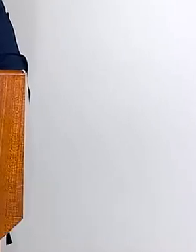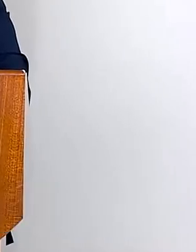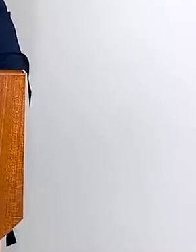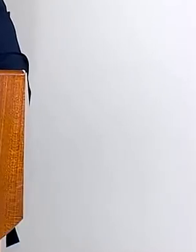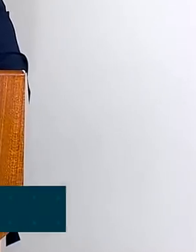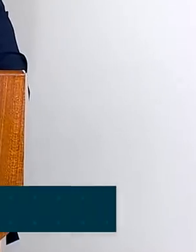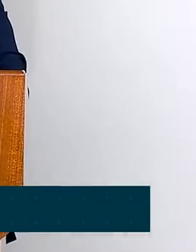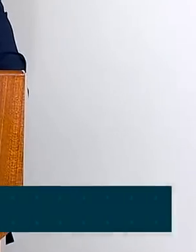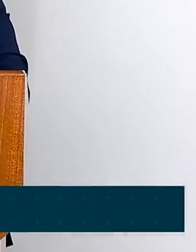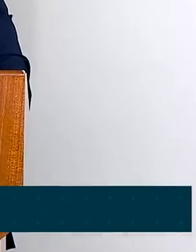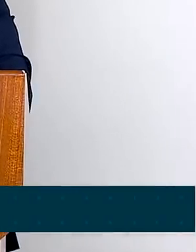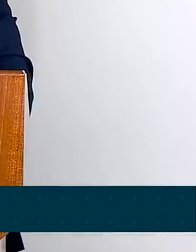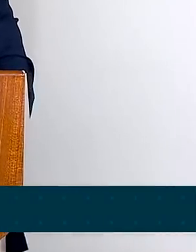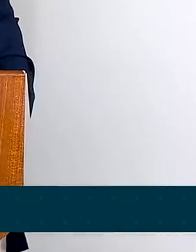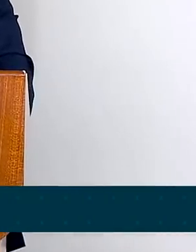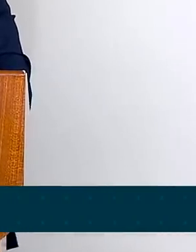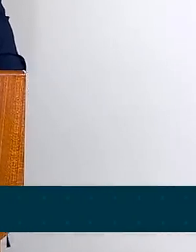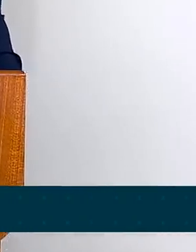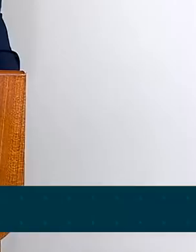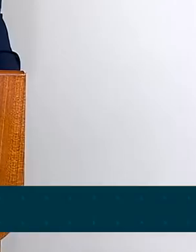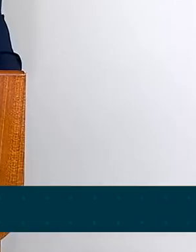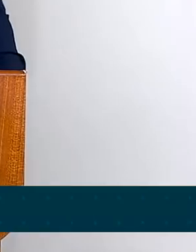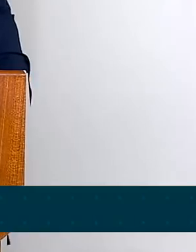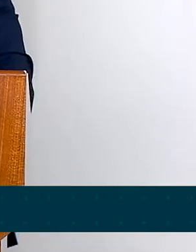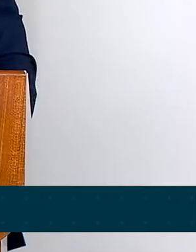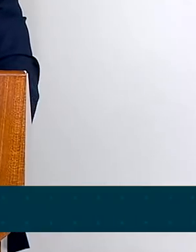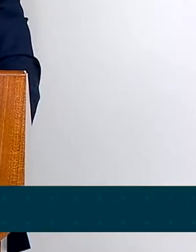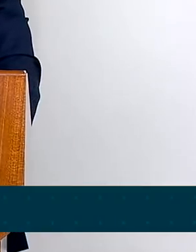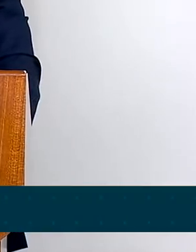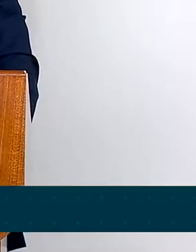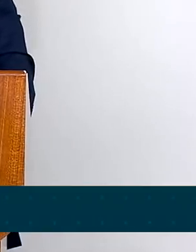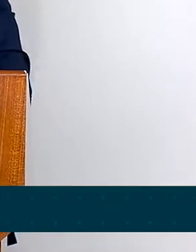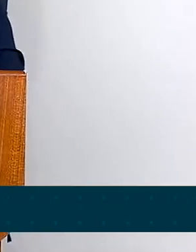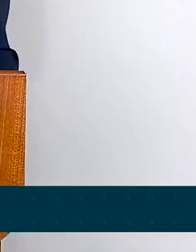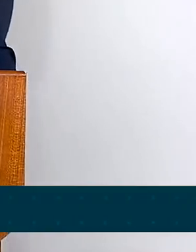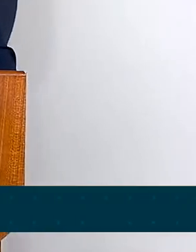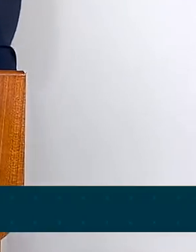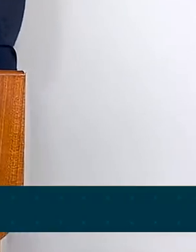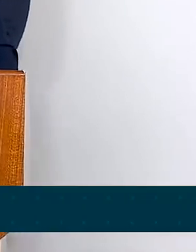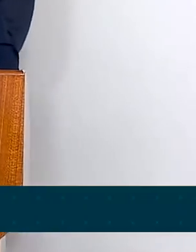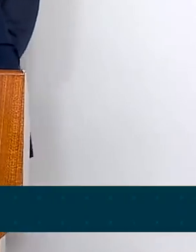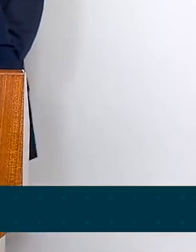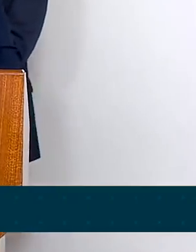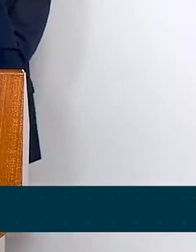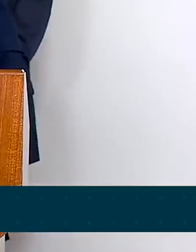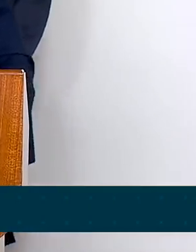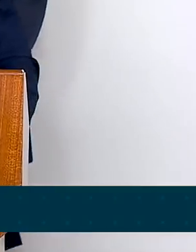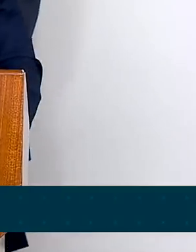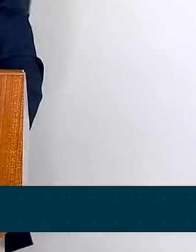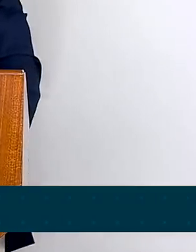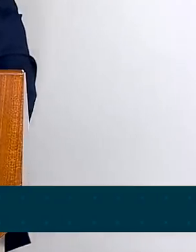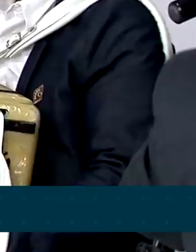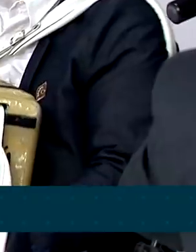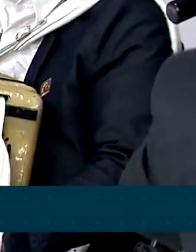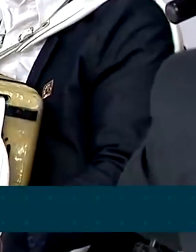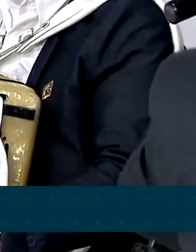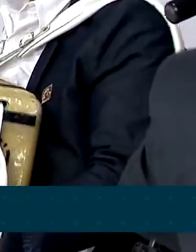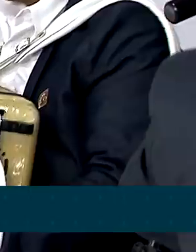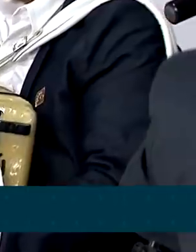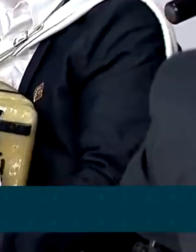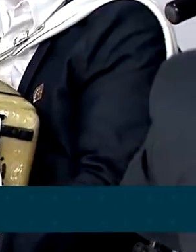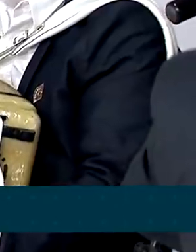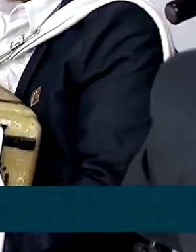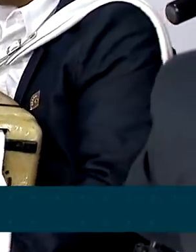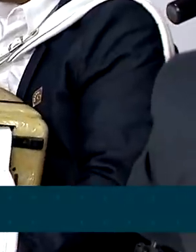vidas. Um nordestino arretado, daqueles que enchem de orgulho a gente de ser brasileiro. Na